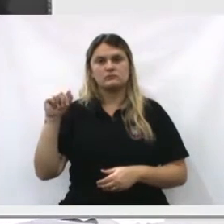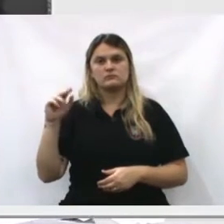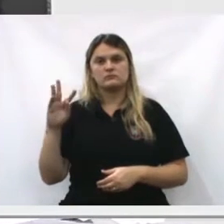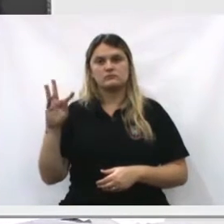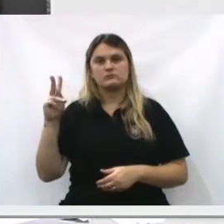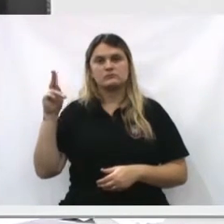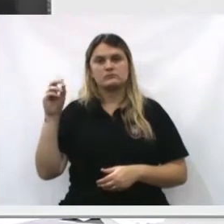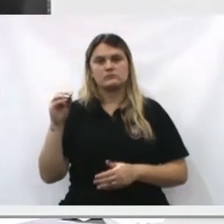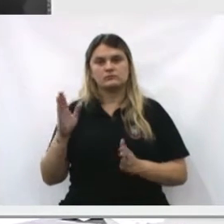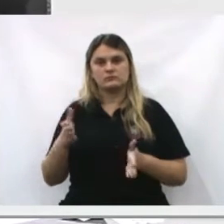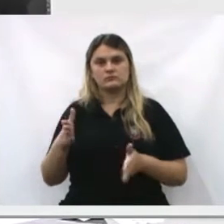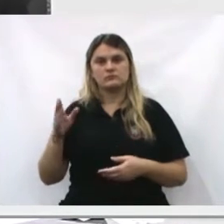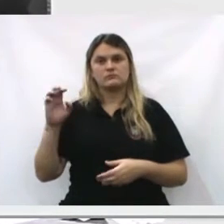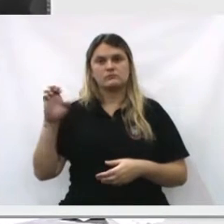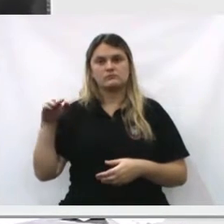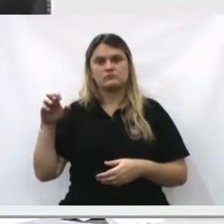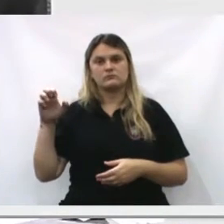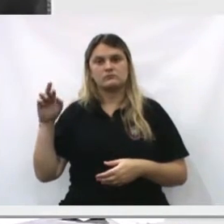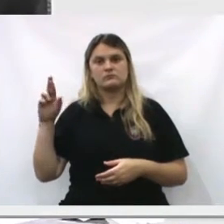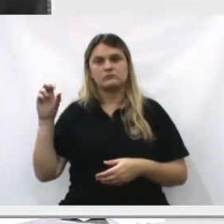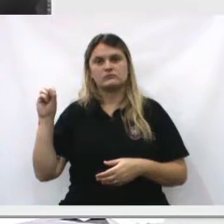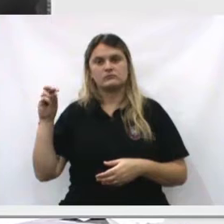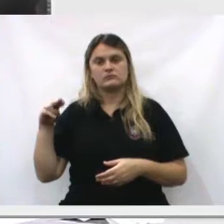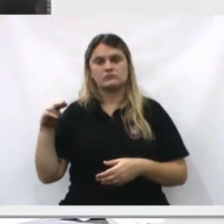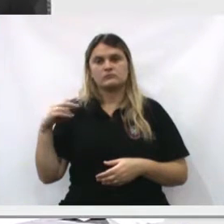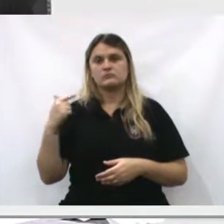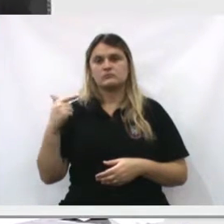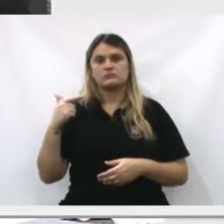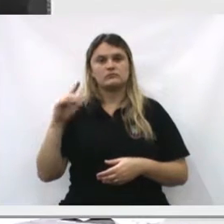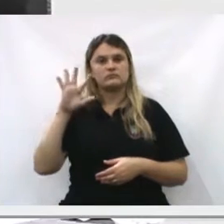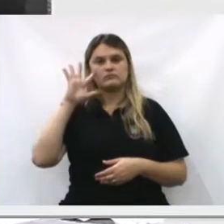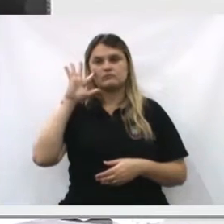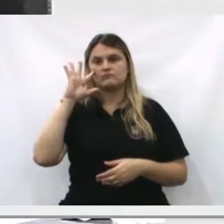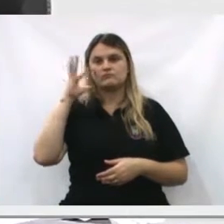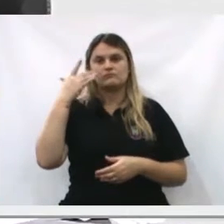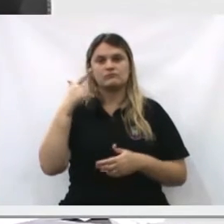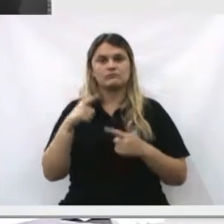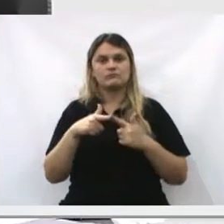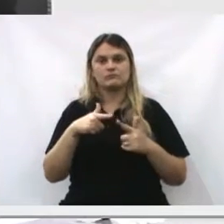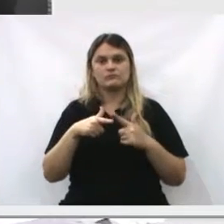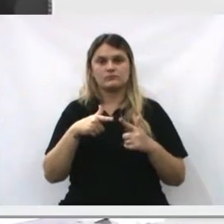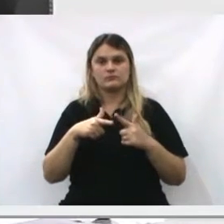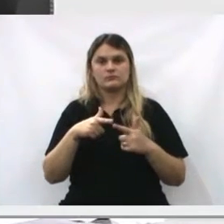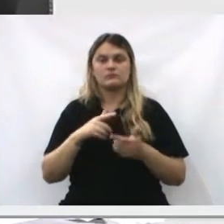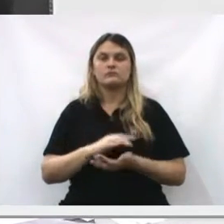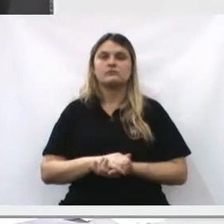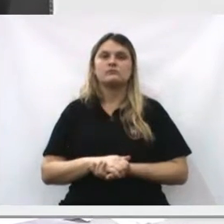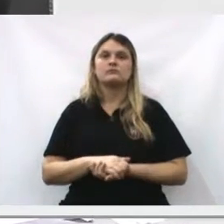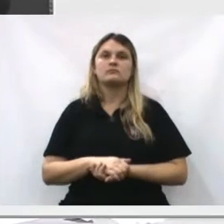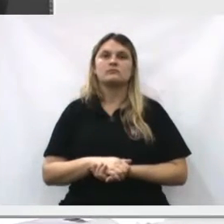vereador Rático, agora o Emerson e não é resolvido.